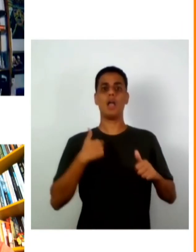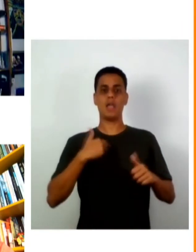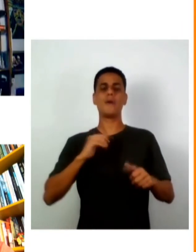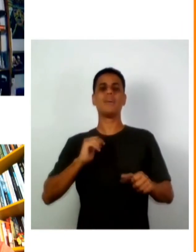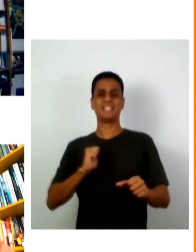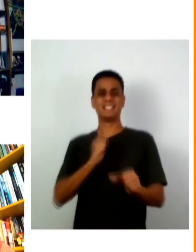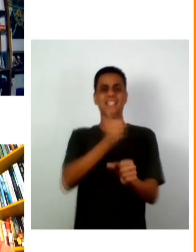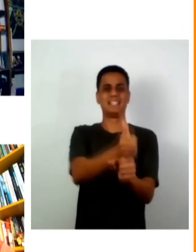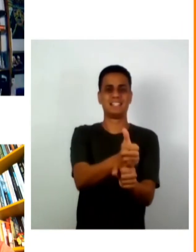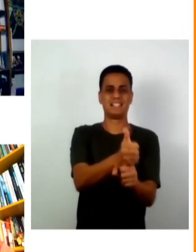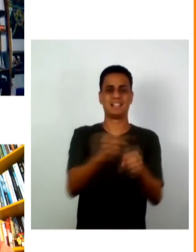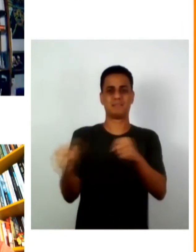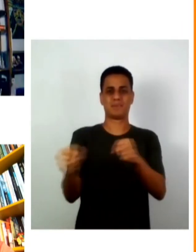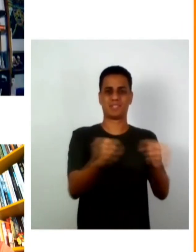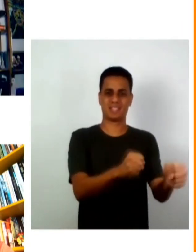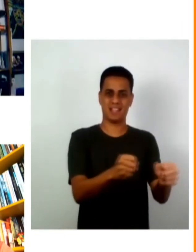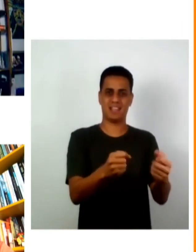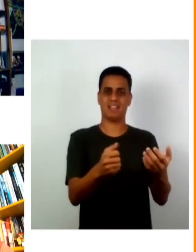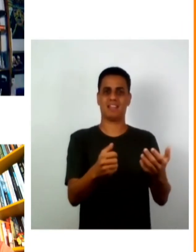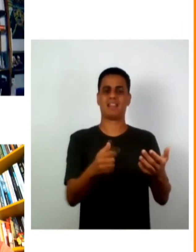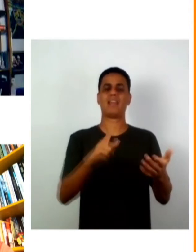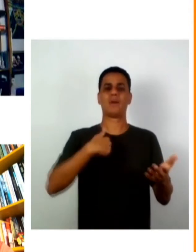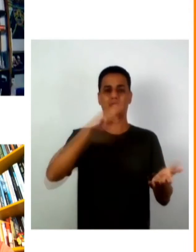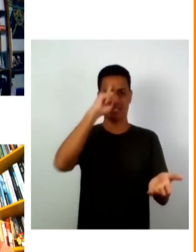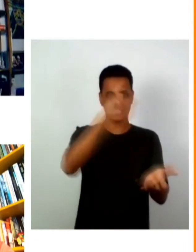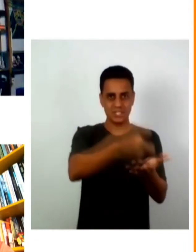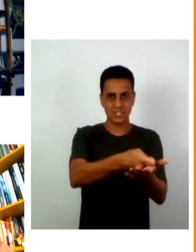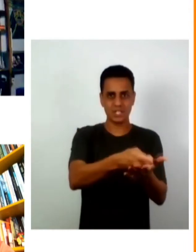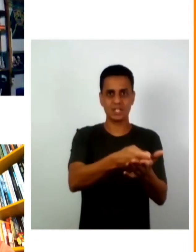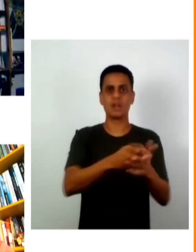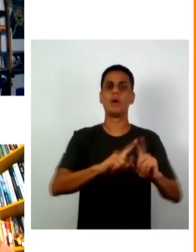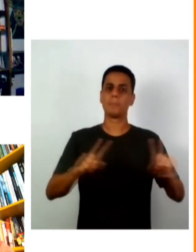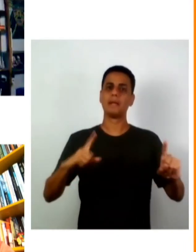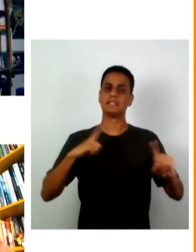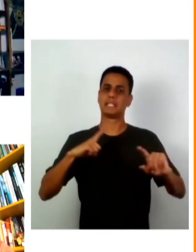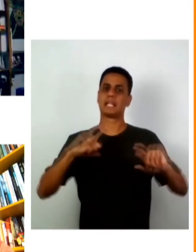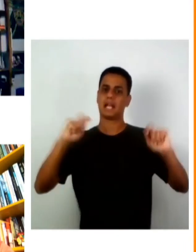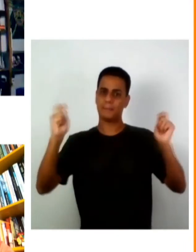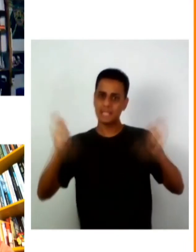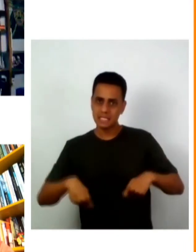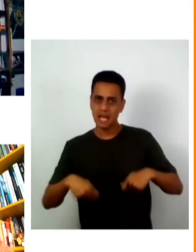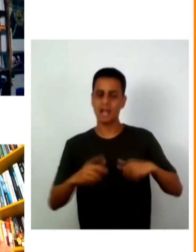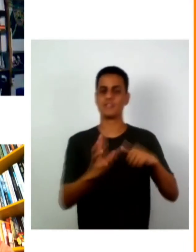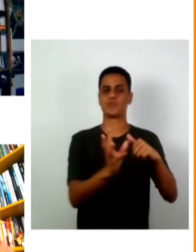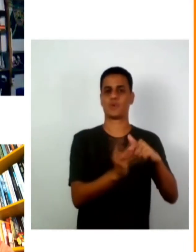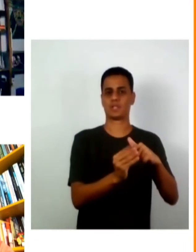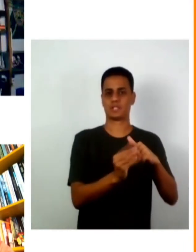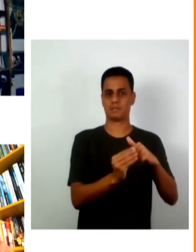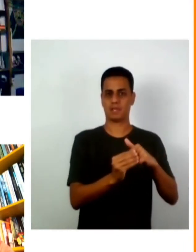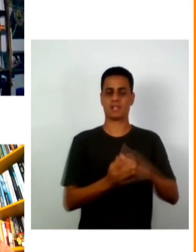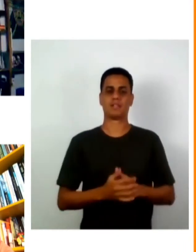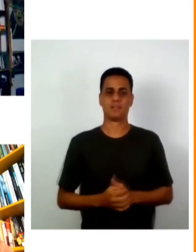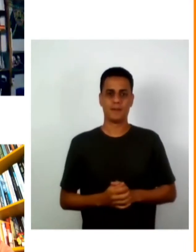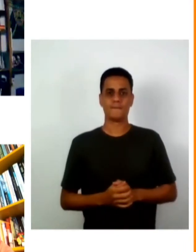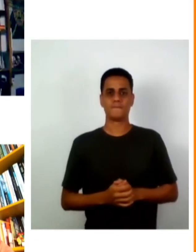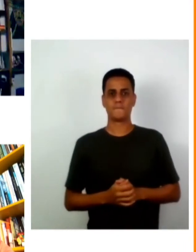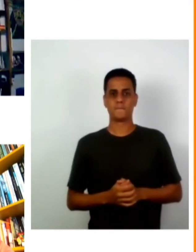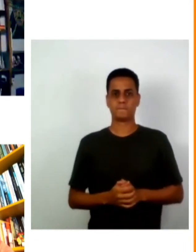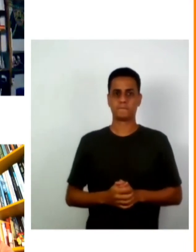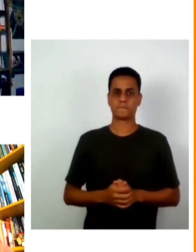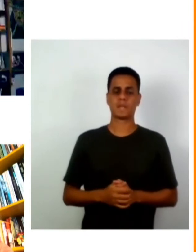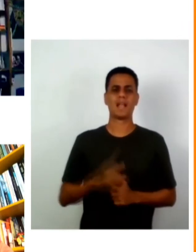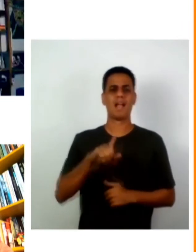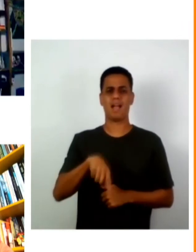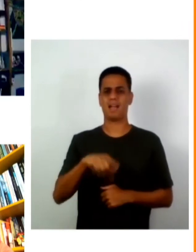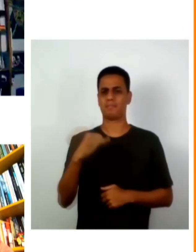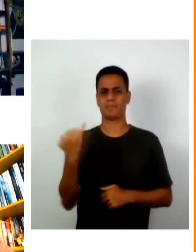poder a um lugar de decisão mas sim ter capacidade de conhecimento a primeira versão